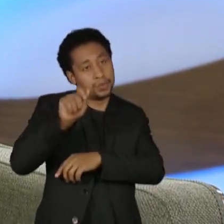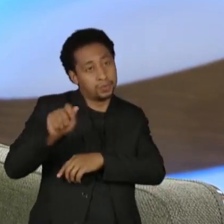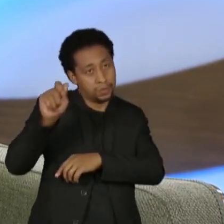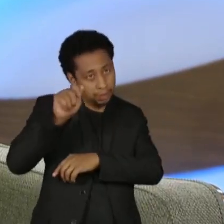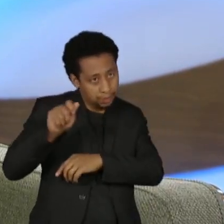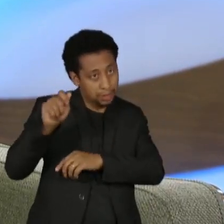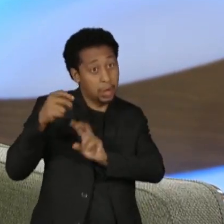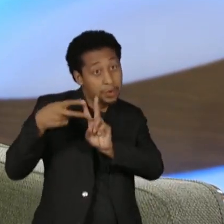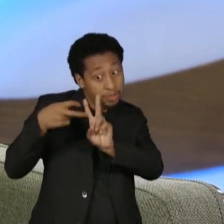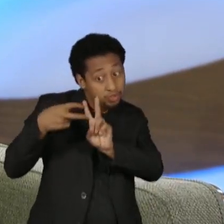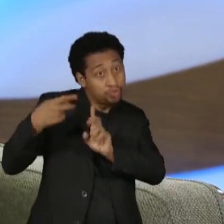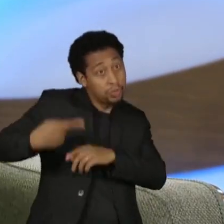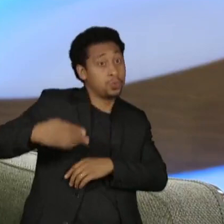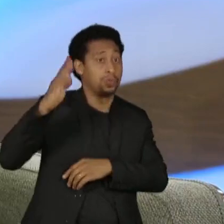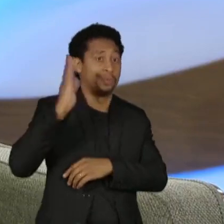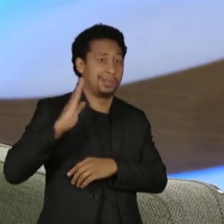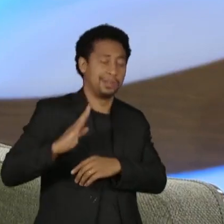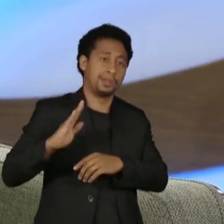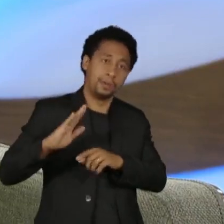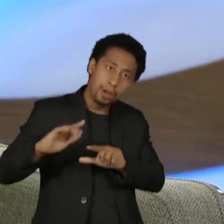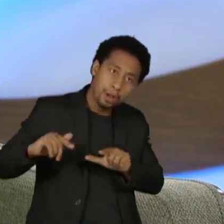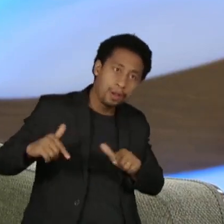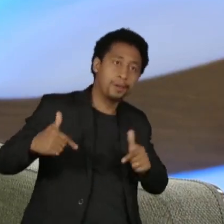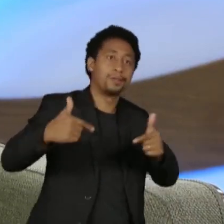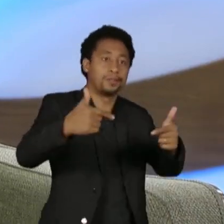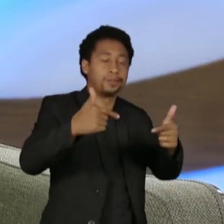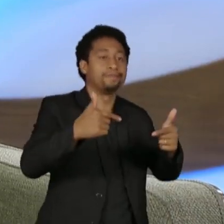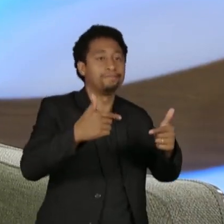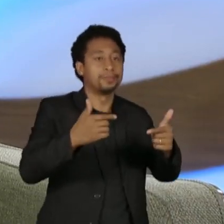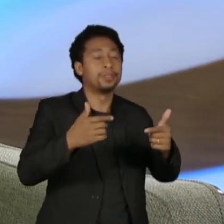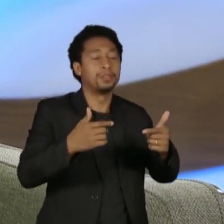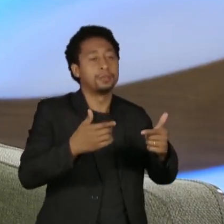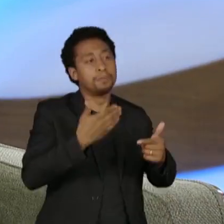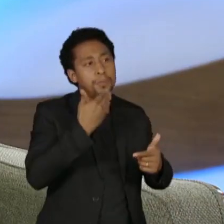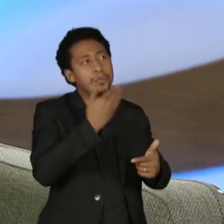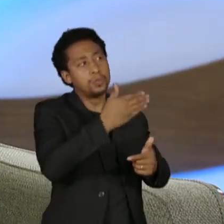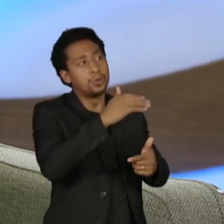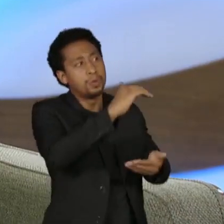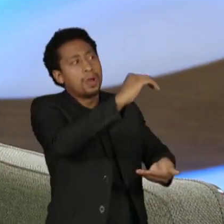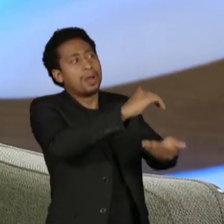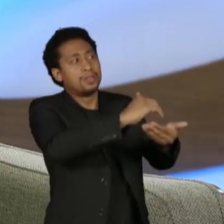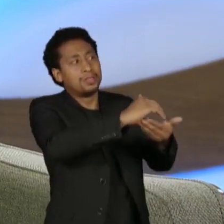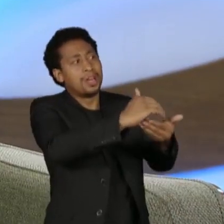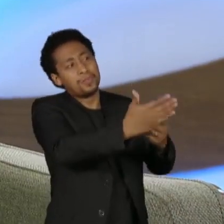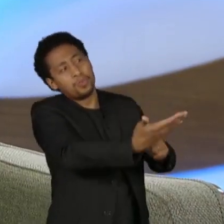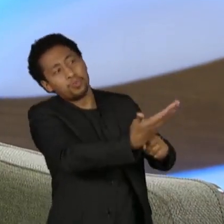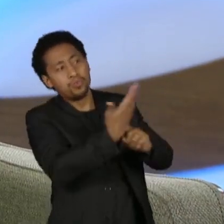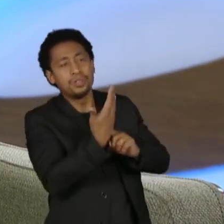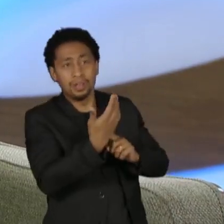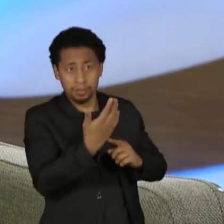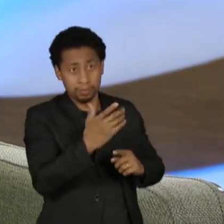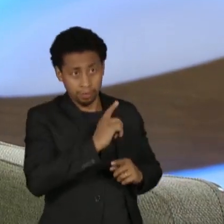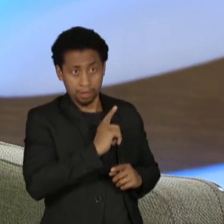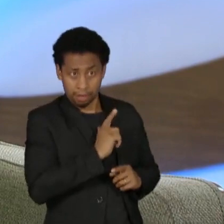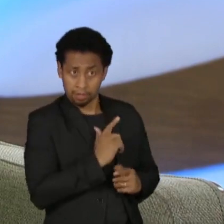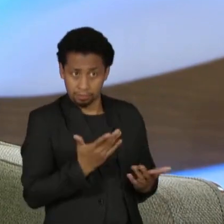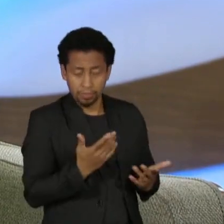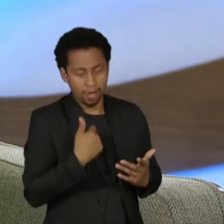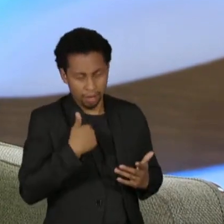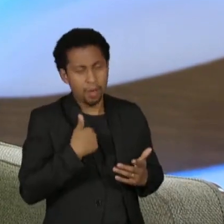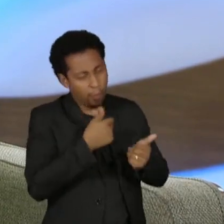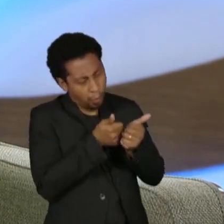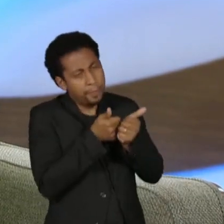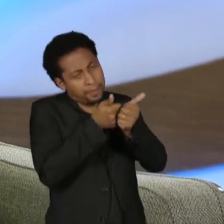Povos Indígenas do Brasil, junto ao Supremo Tribunal Federal. Então, é algo que eu acompanho, apesar de não ser minha área de